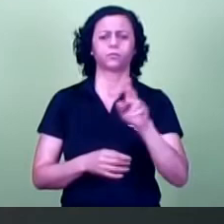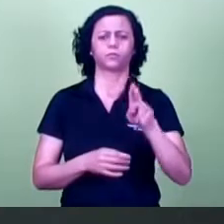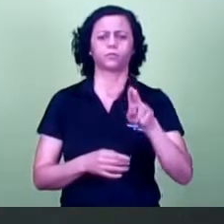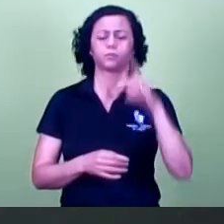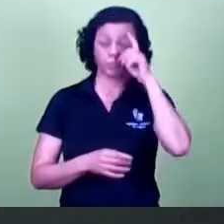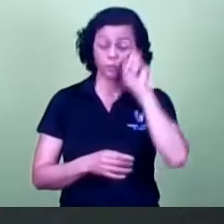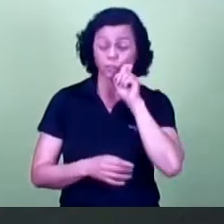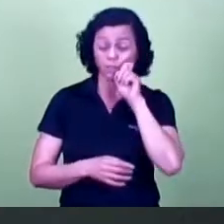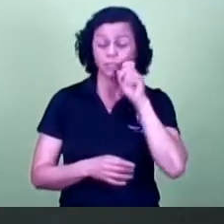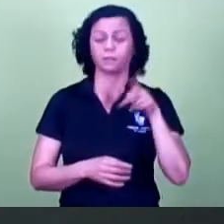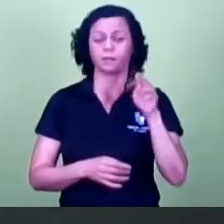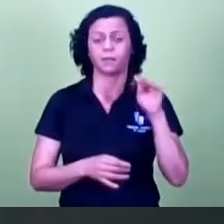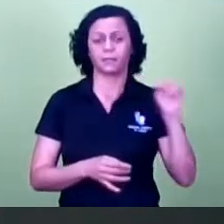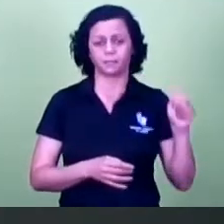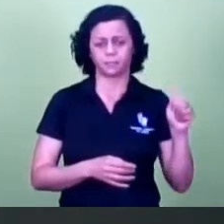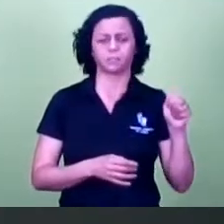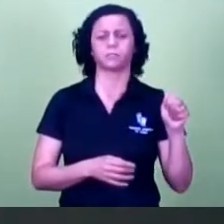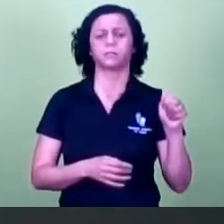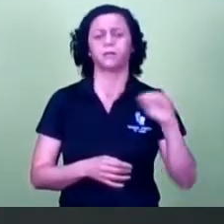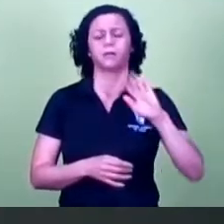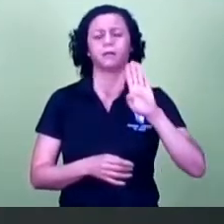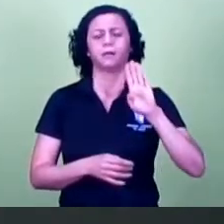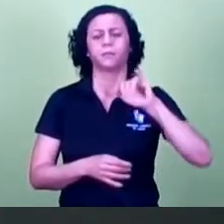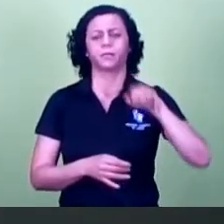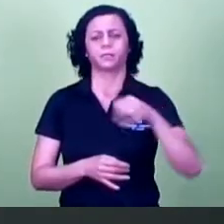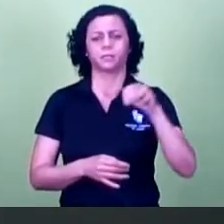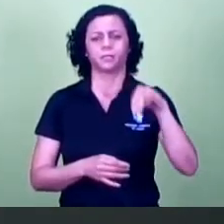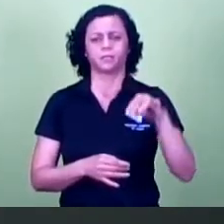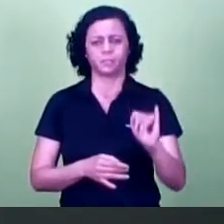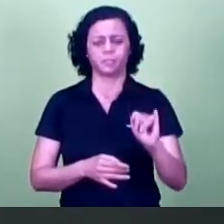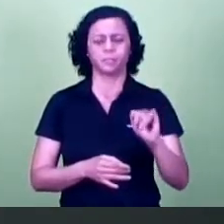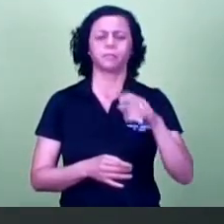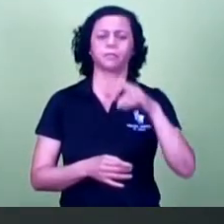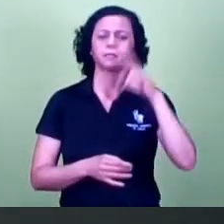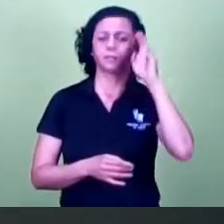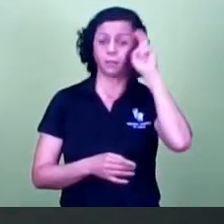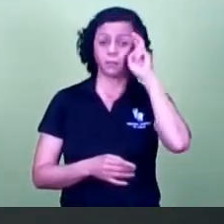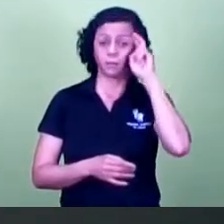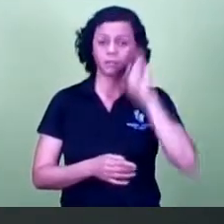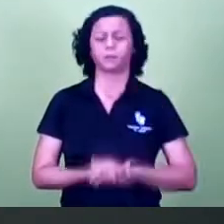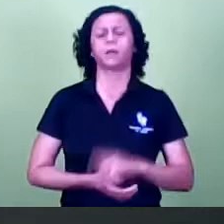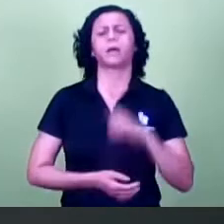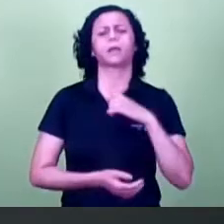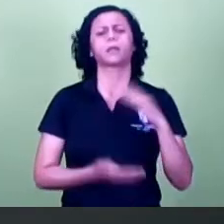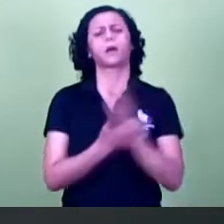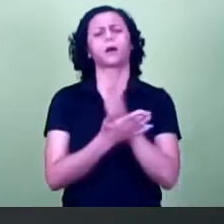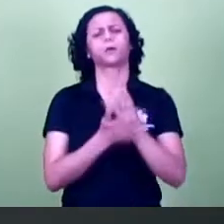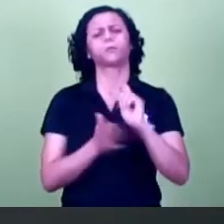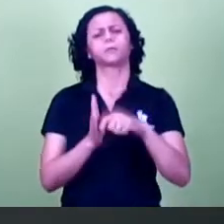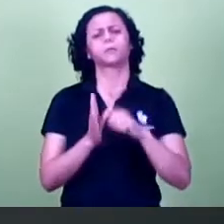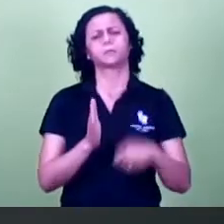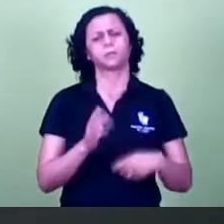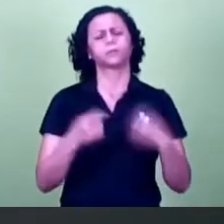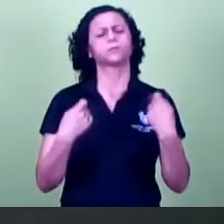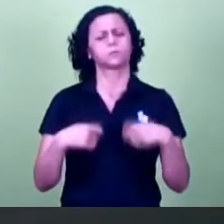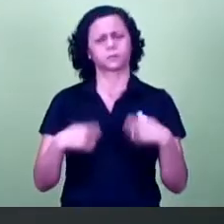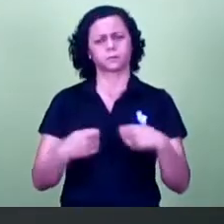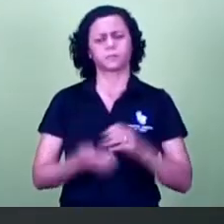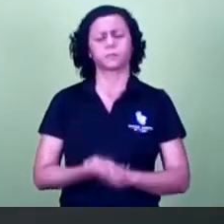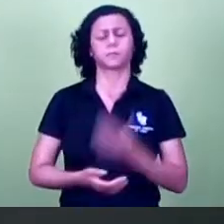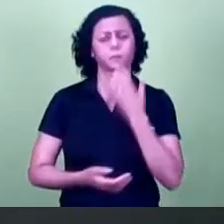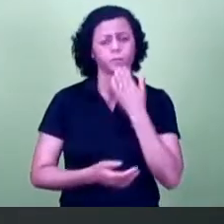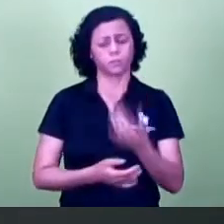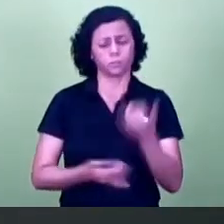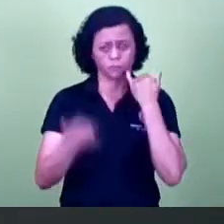Cátia Franco Protetora, Newton Militão. Tem aqui algumas assinaturas pendentes. O presidente solicita